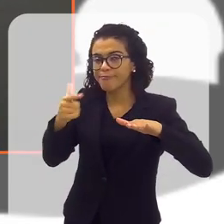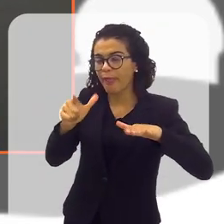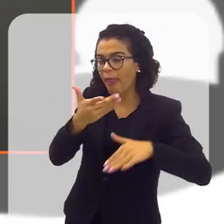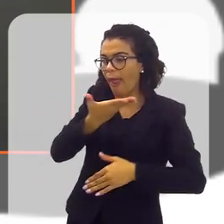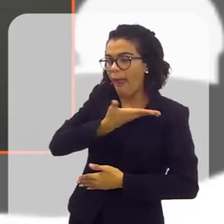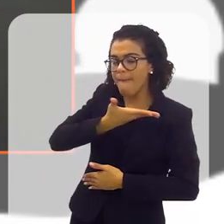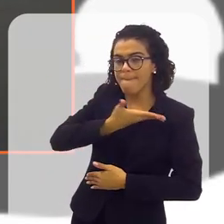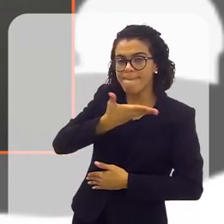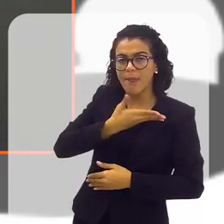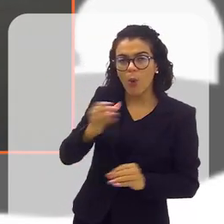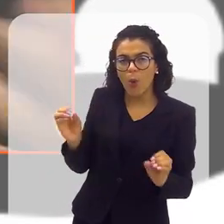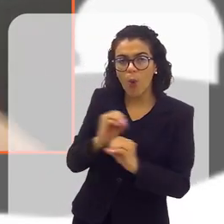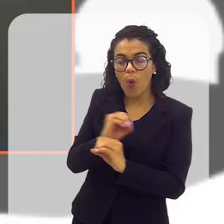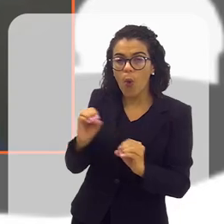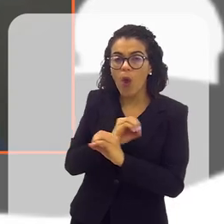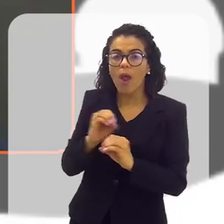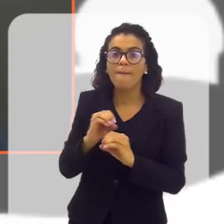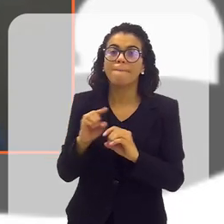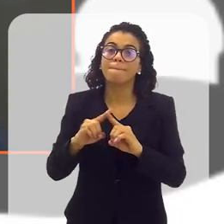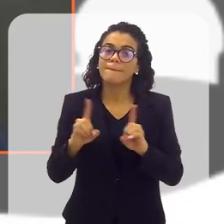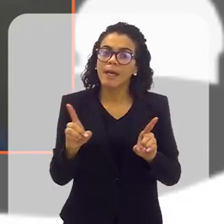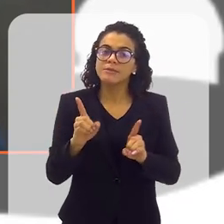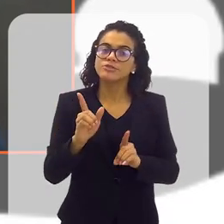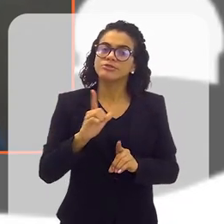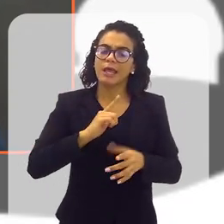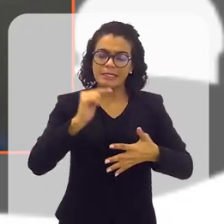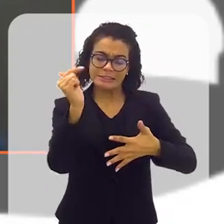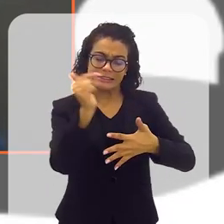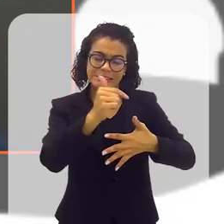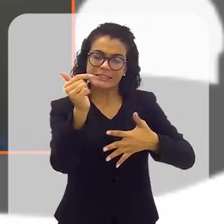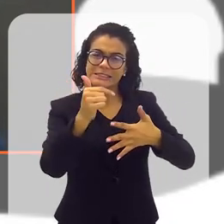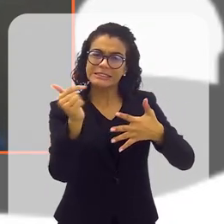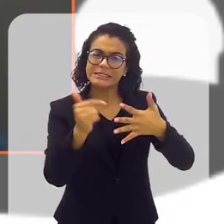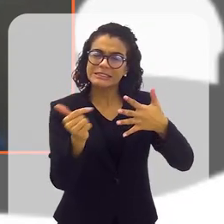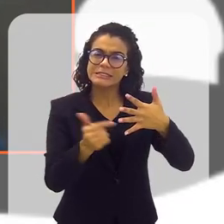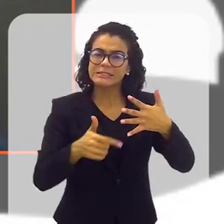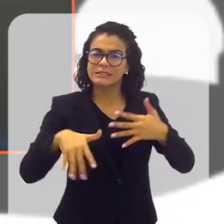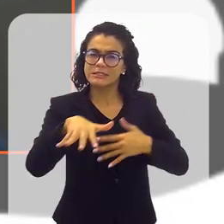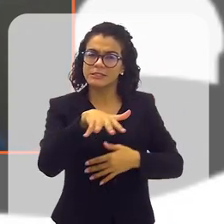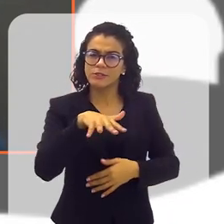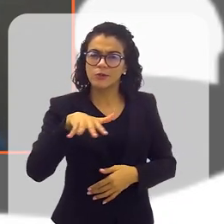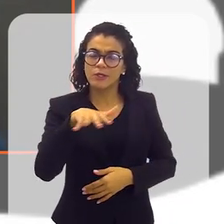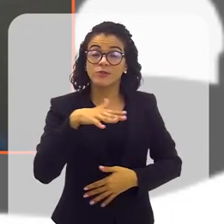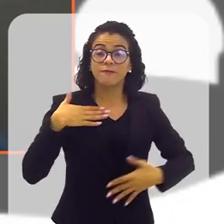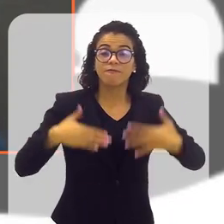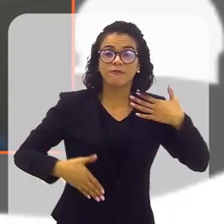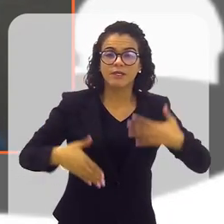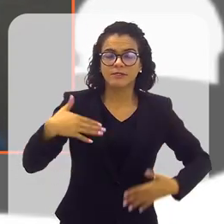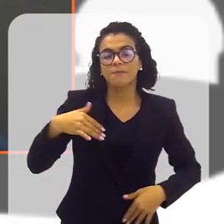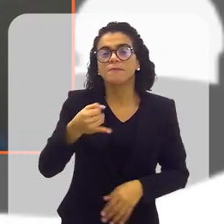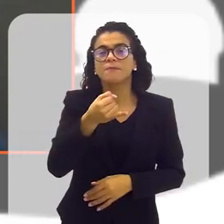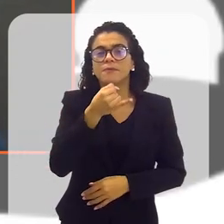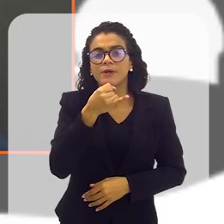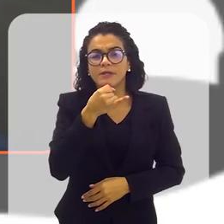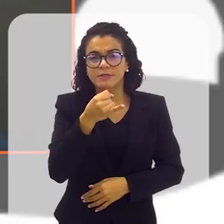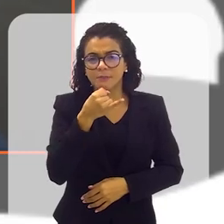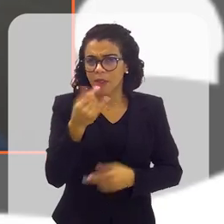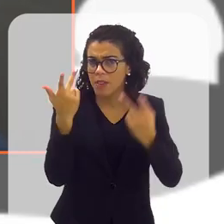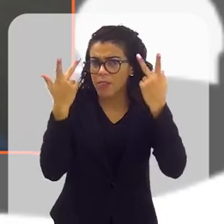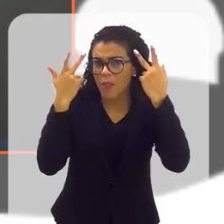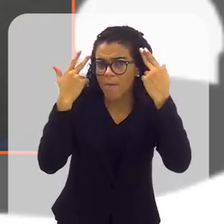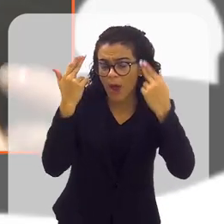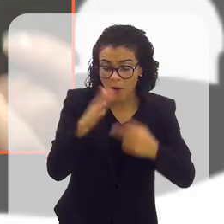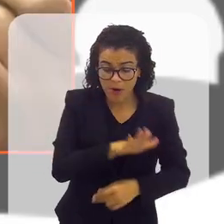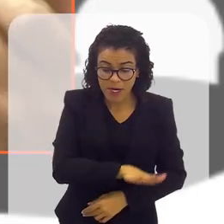não brinca com ninguém, mas ela gera uma série de questões físicas. Por